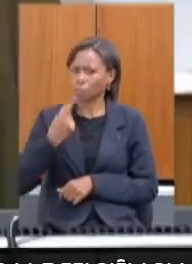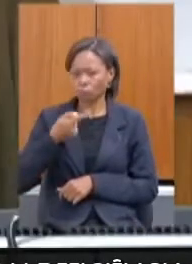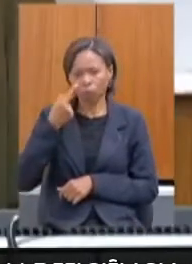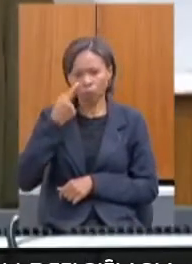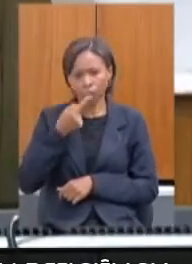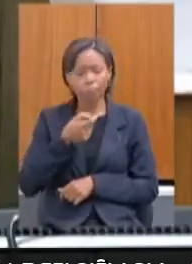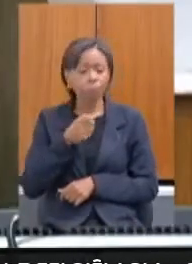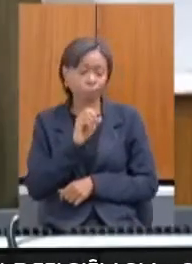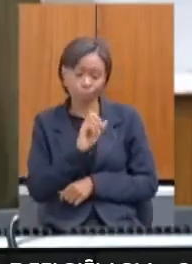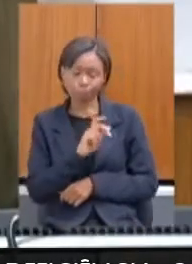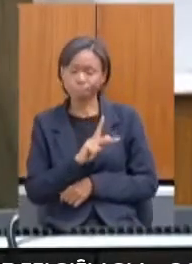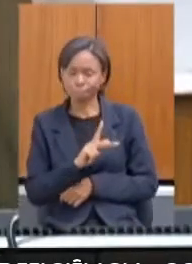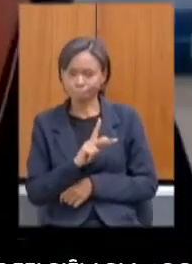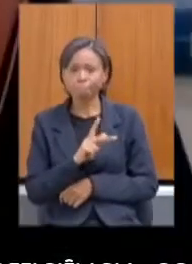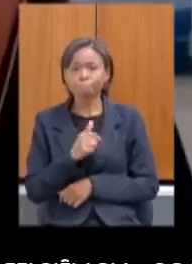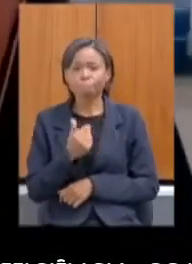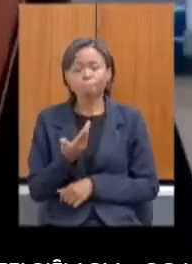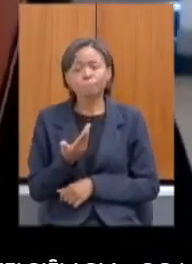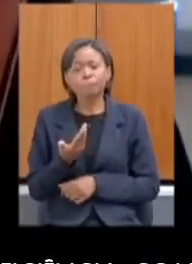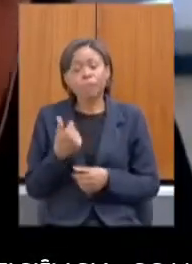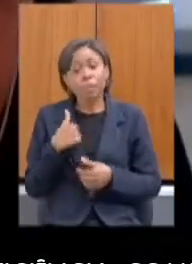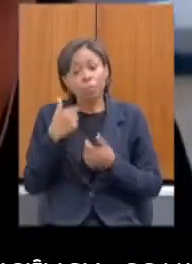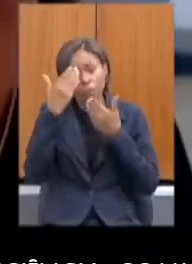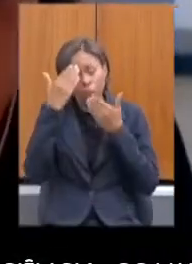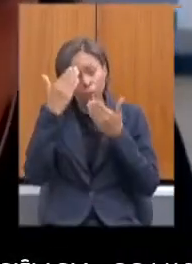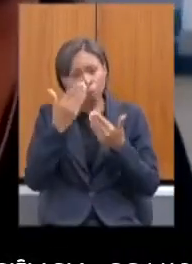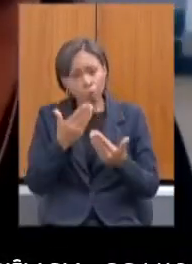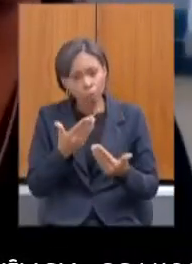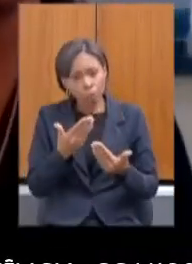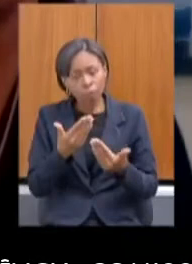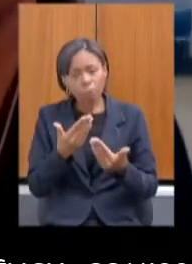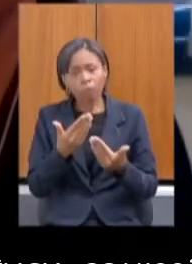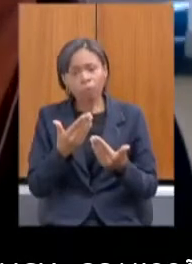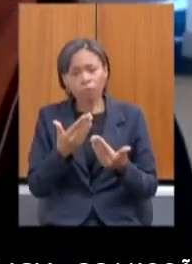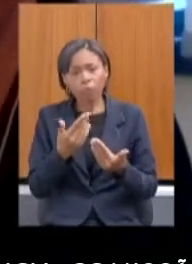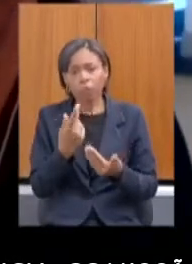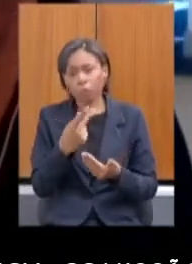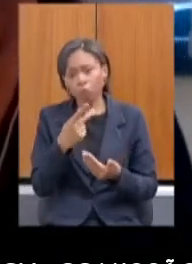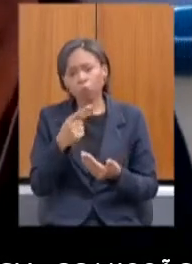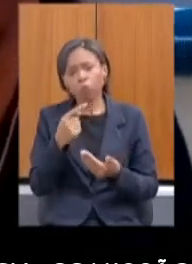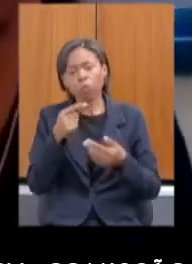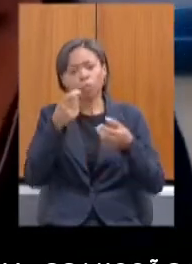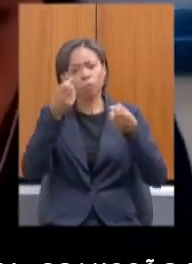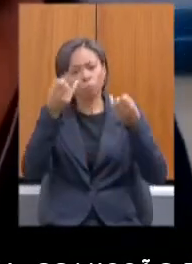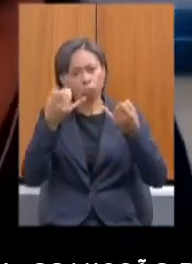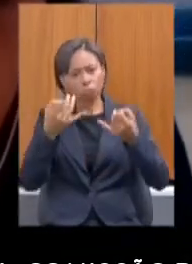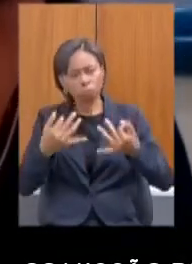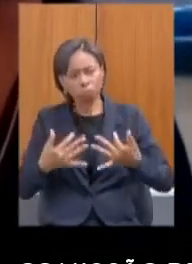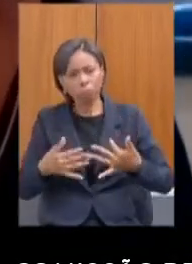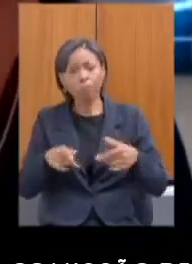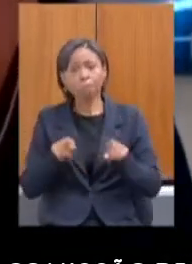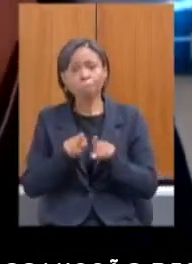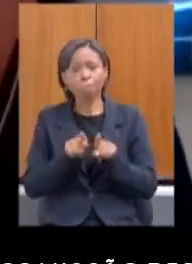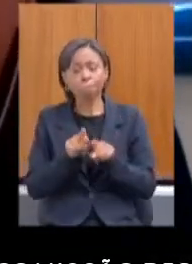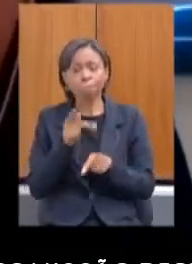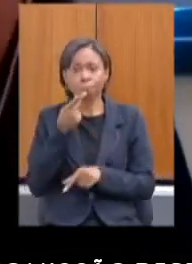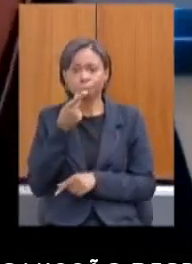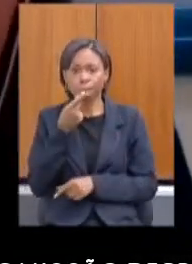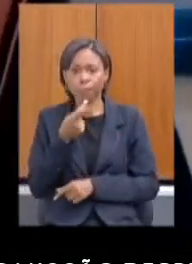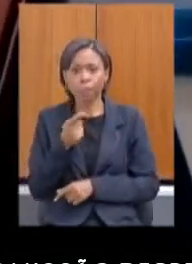E eu queria agradecer, secretária, pelas colocações e afirmar aqui a